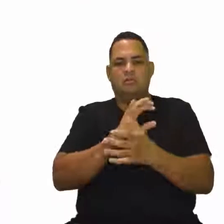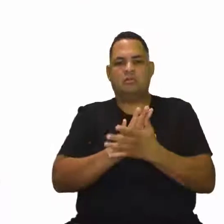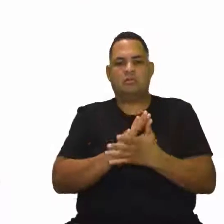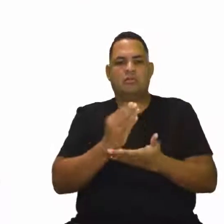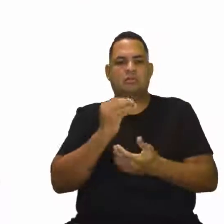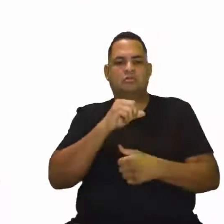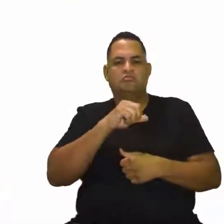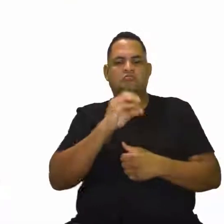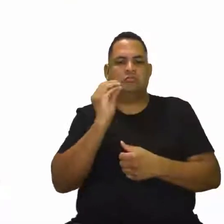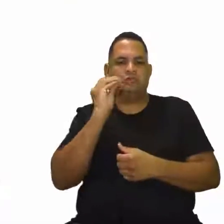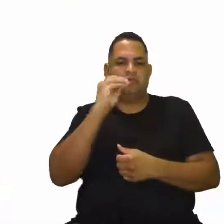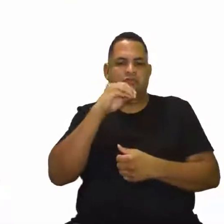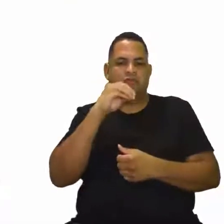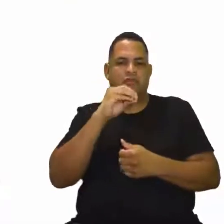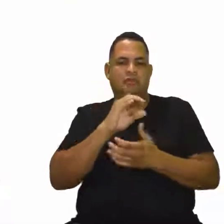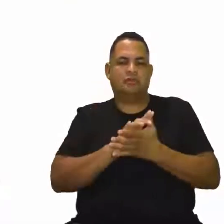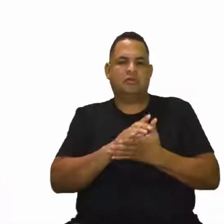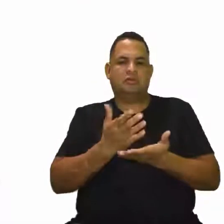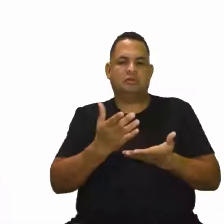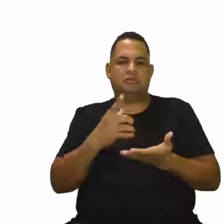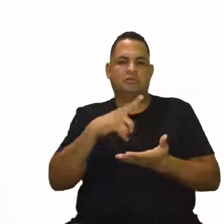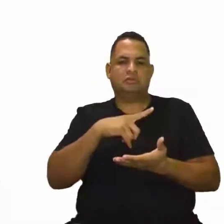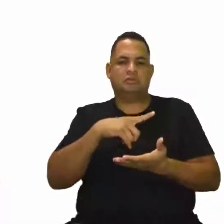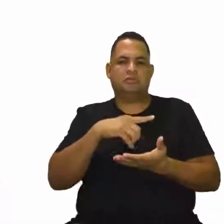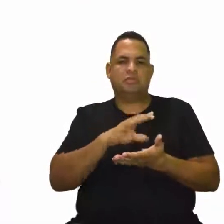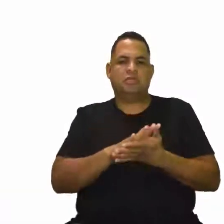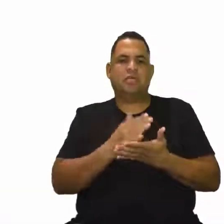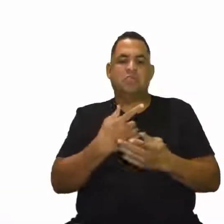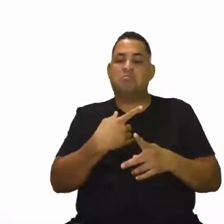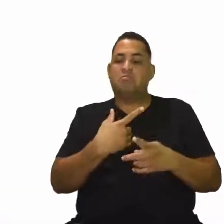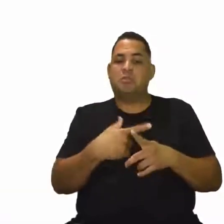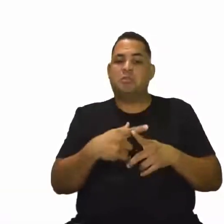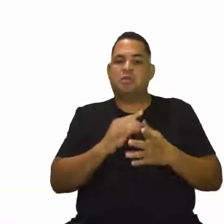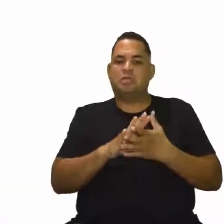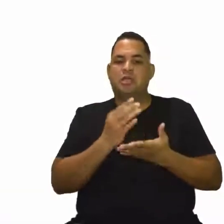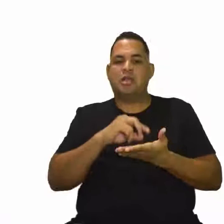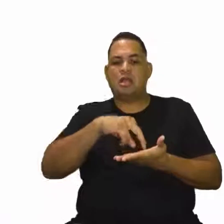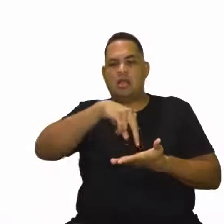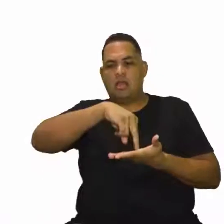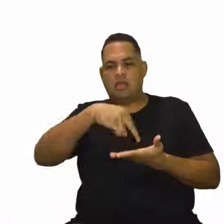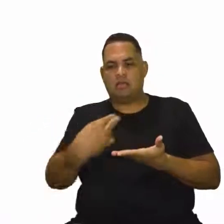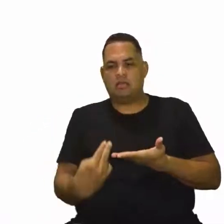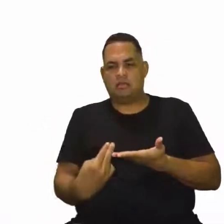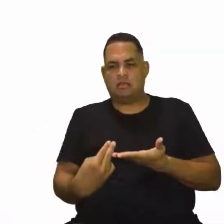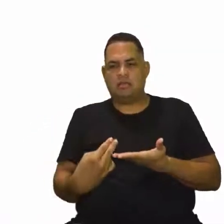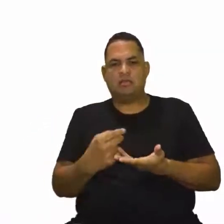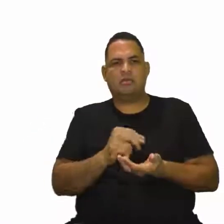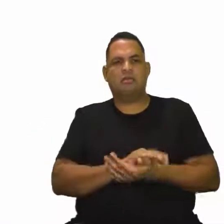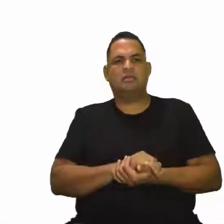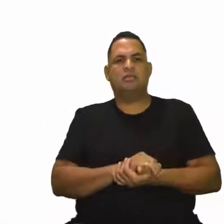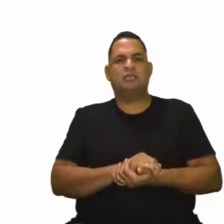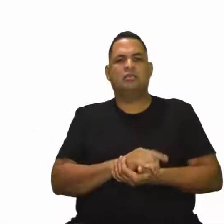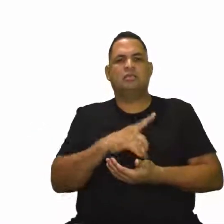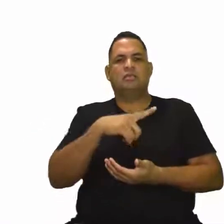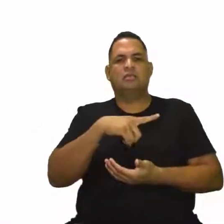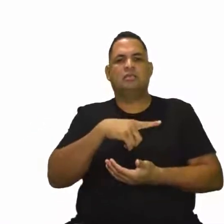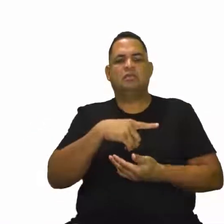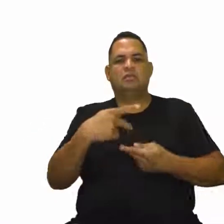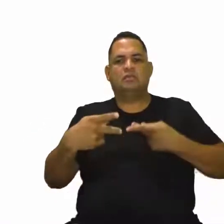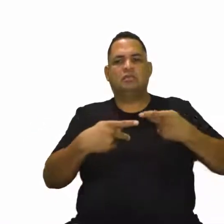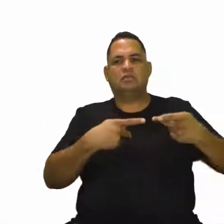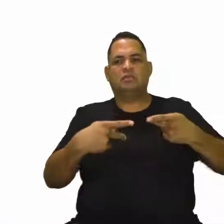mais fraco e aí ele tem uma incidência maior de risco de queda. Agora, nós falamos aqui um pouquinho sobre os